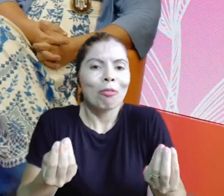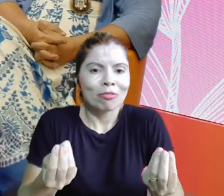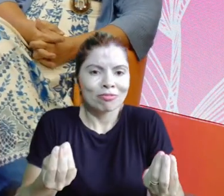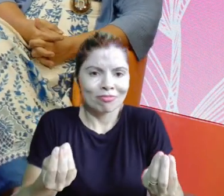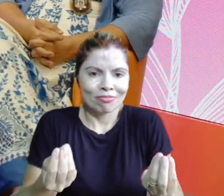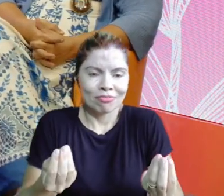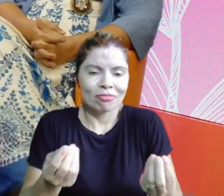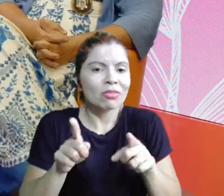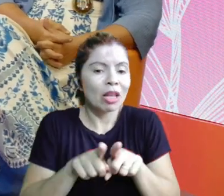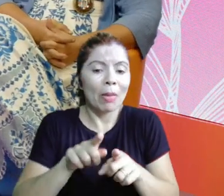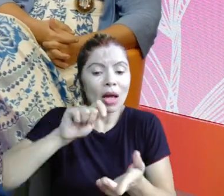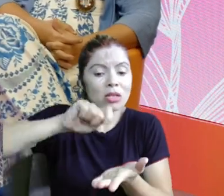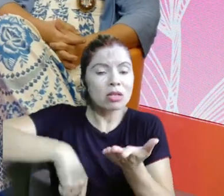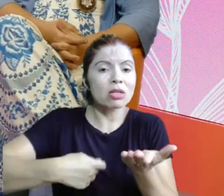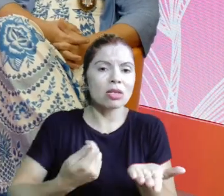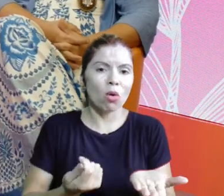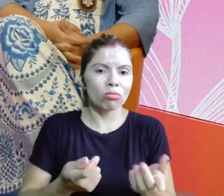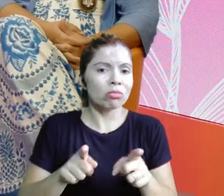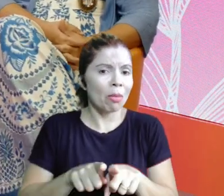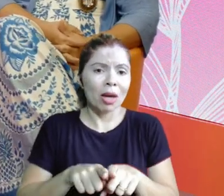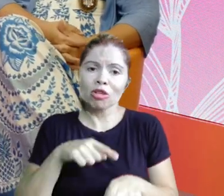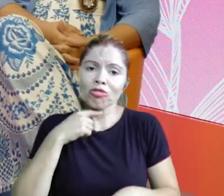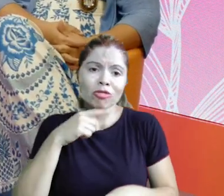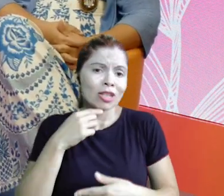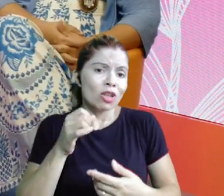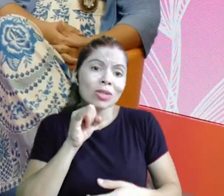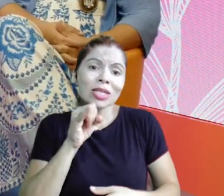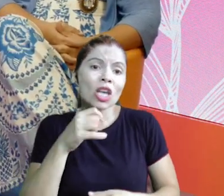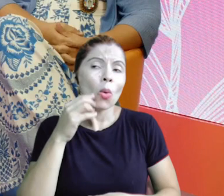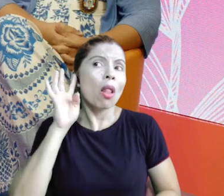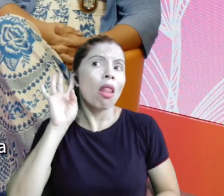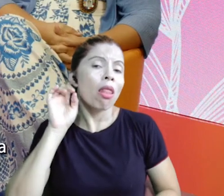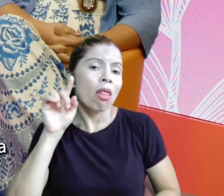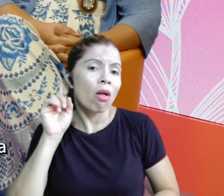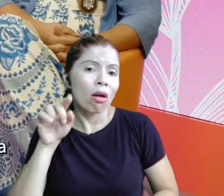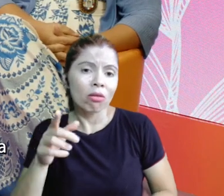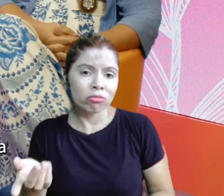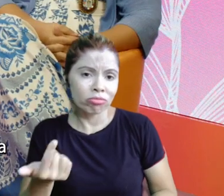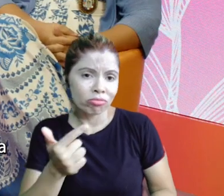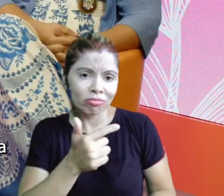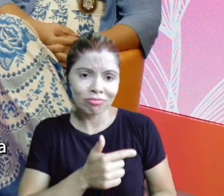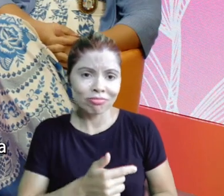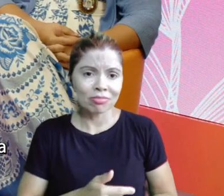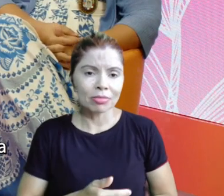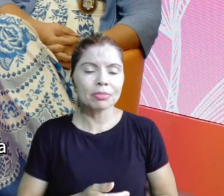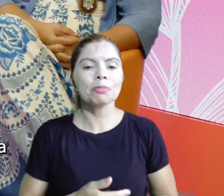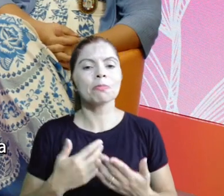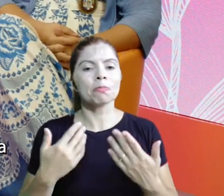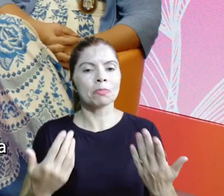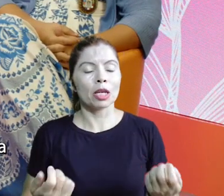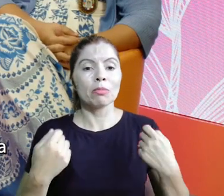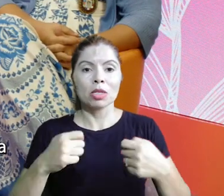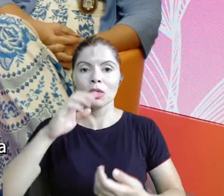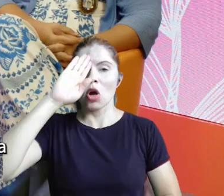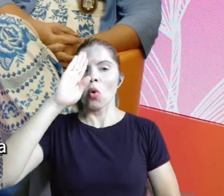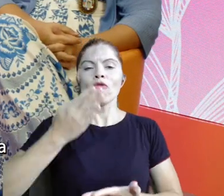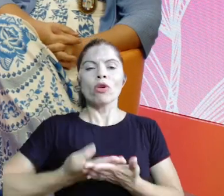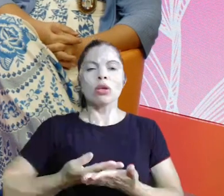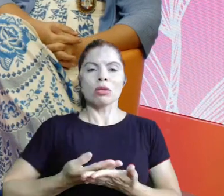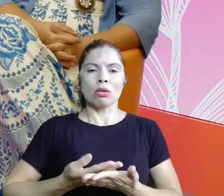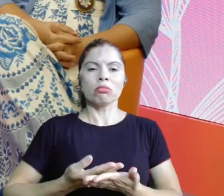inscrição, assim, porque se inscrever neste prêmio significa que você tem